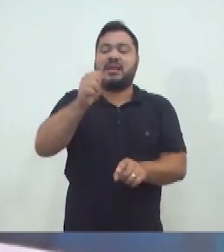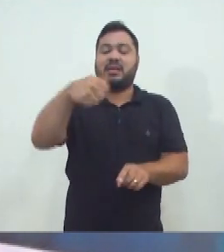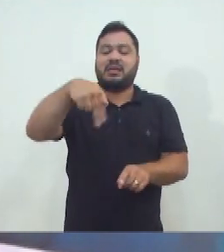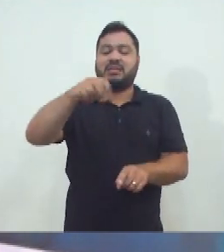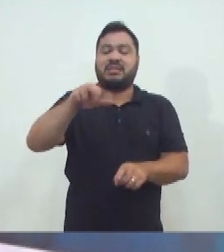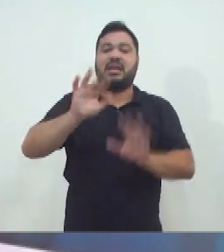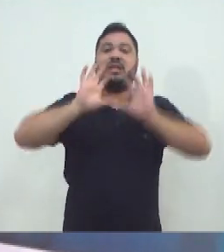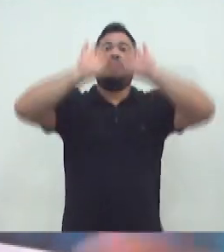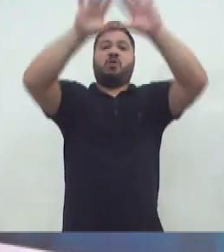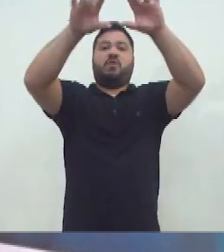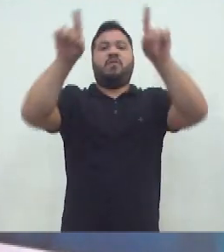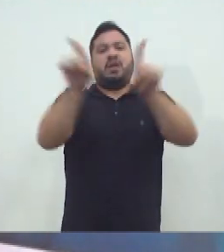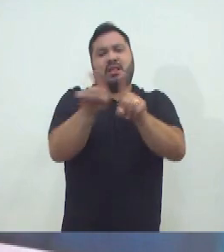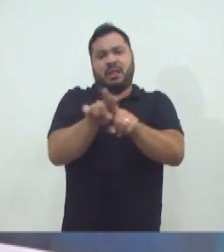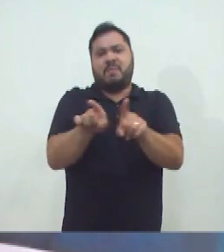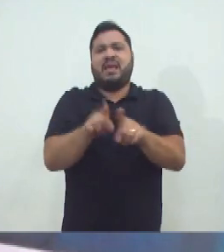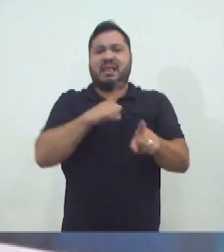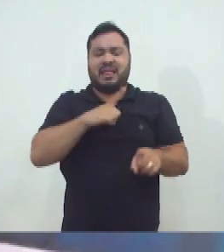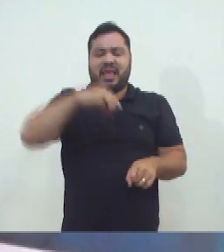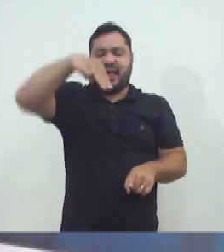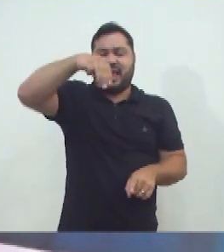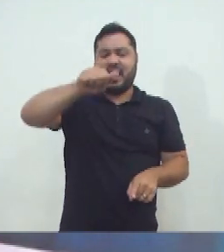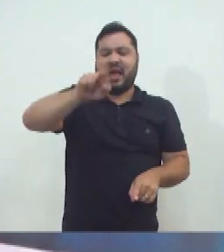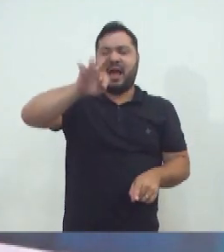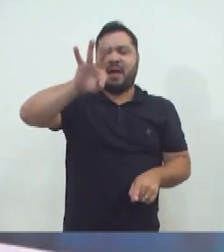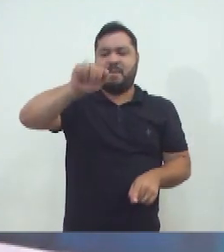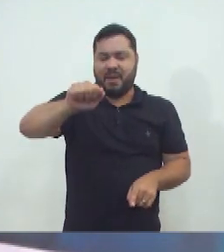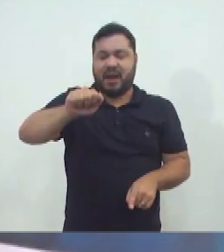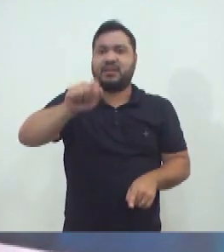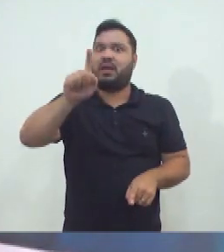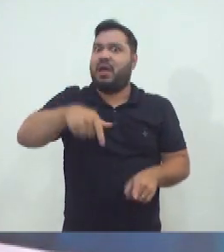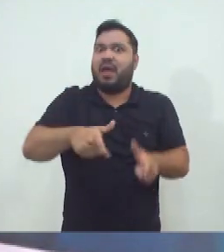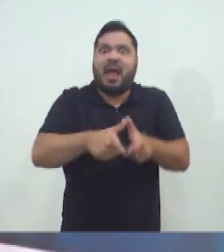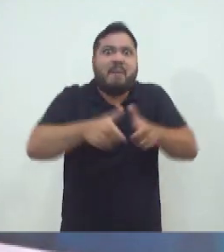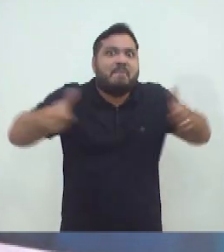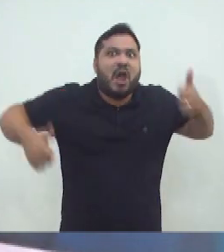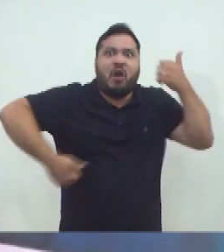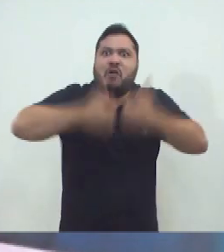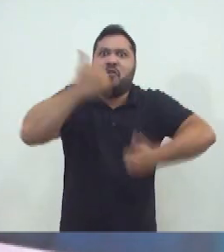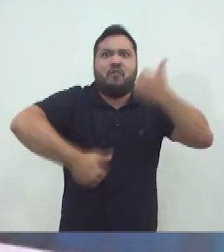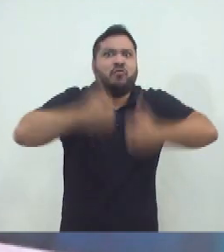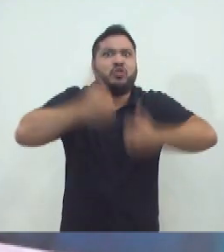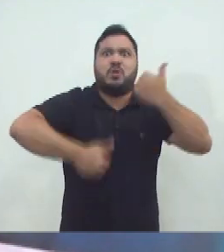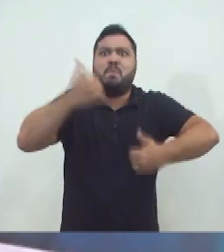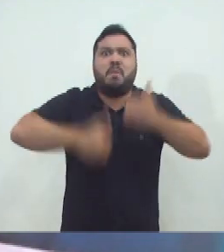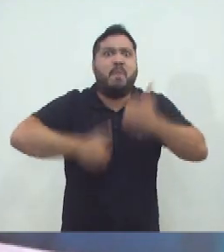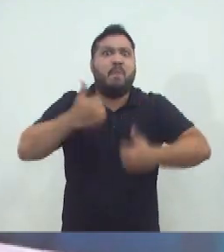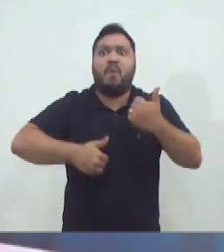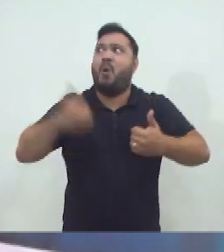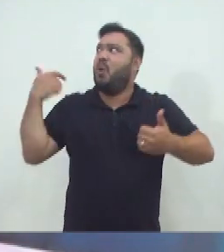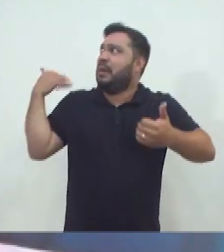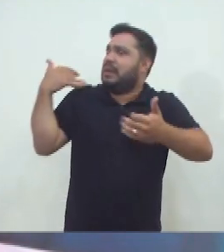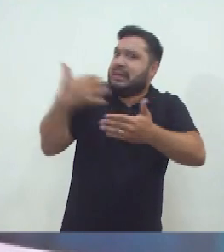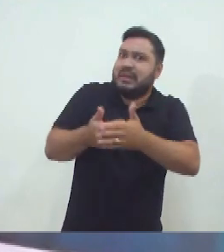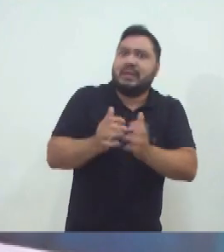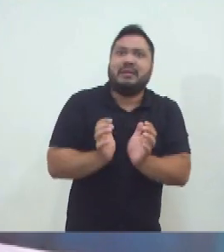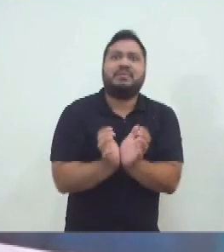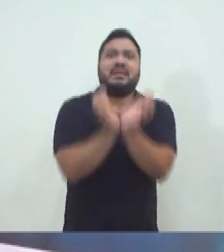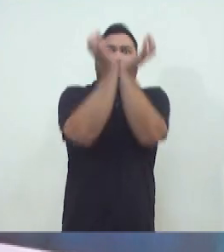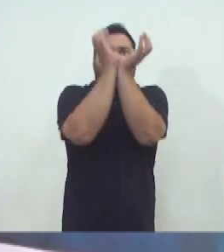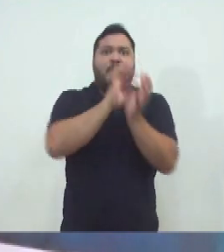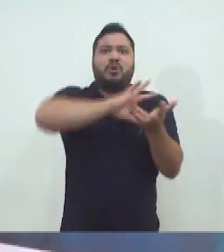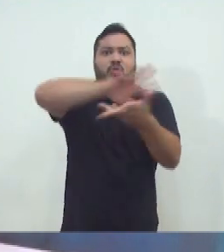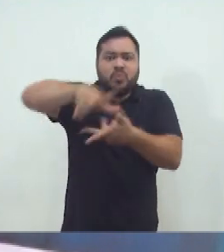no vôlei de praia. E claro, não tem como não citar a Marta, a maior artilheira da história das